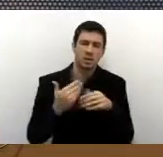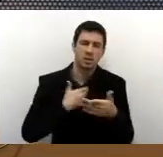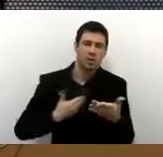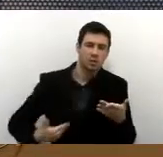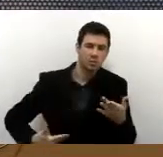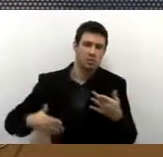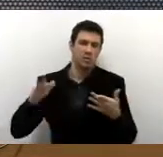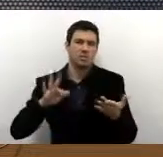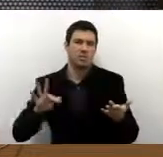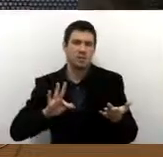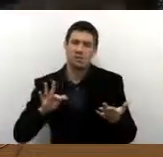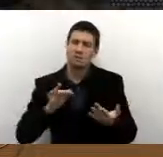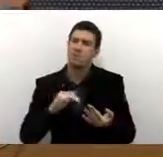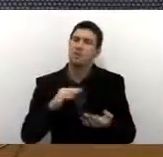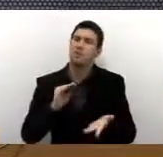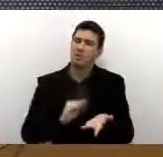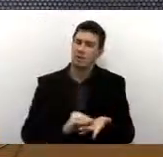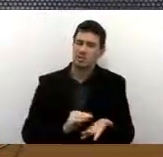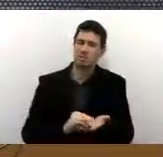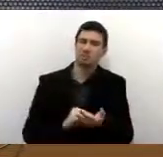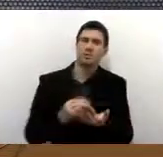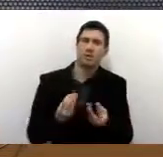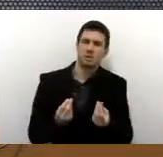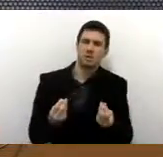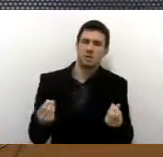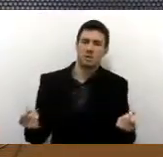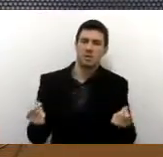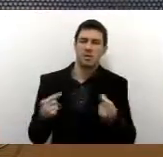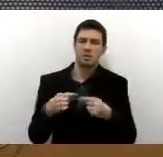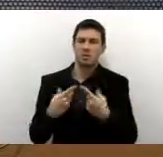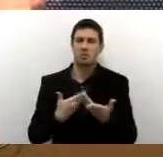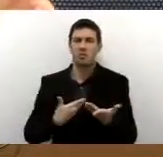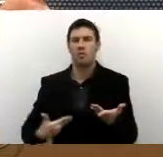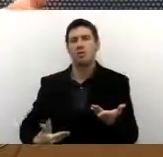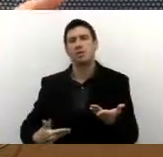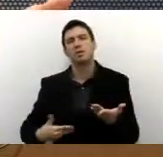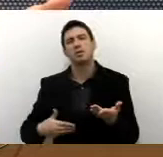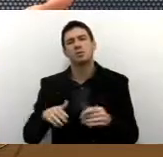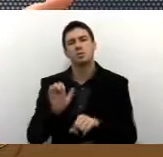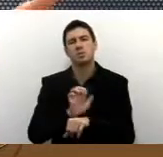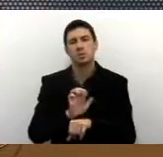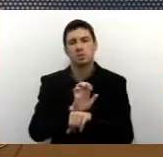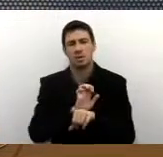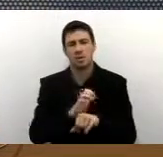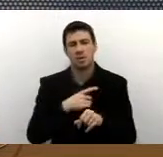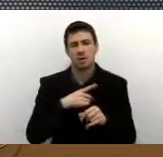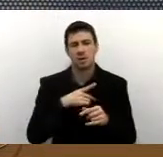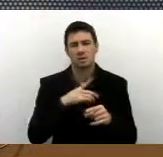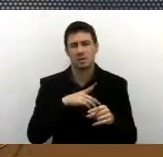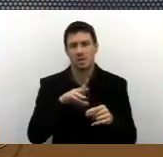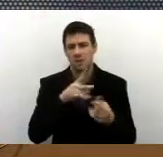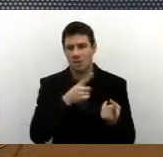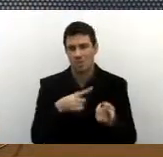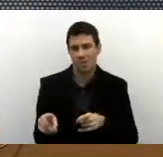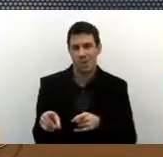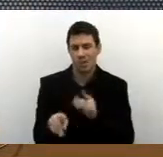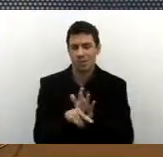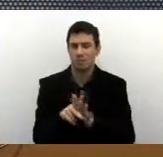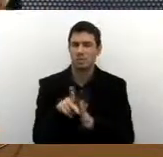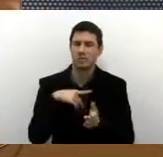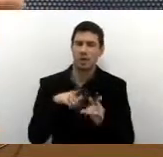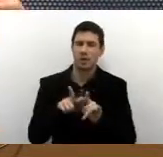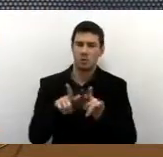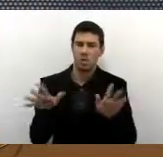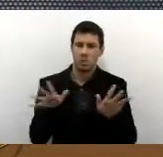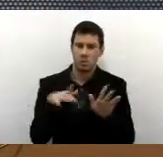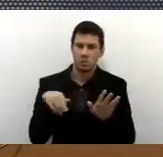essa sensibilidade do governo do Estado, o governo do Estado, ele vira as costas para a cidade de Guarulhos, o governo do Estado não tem